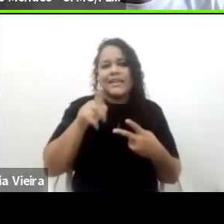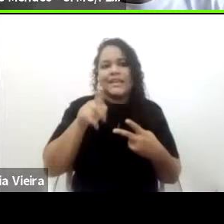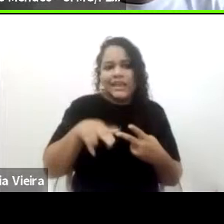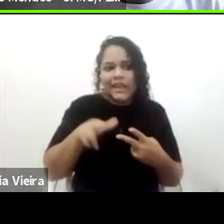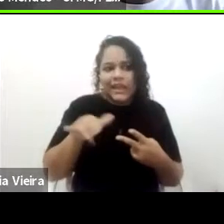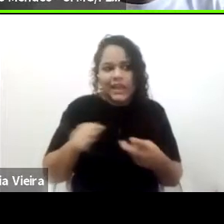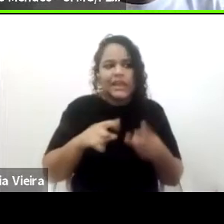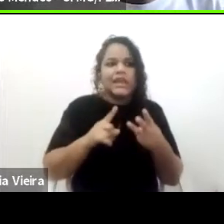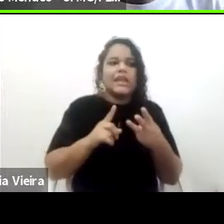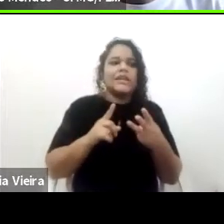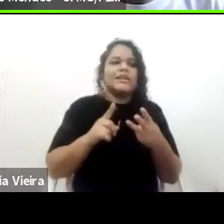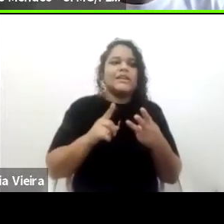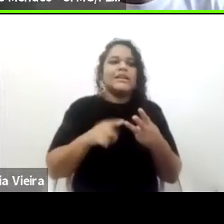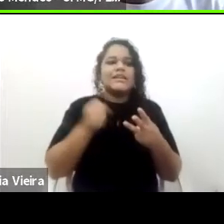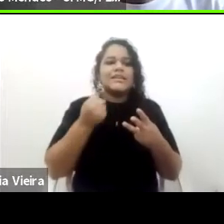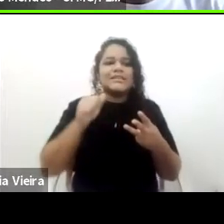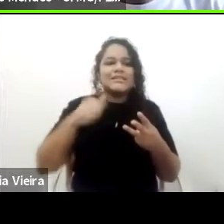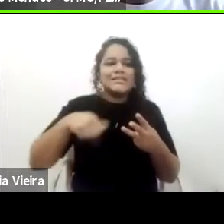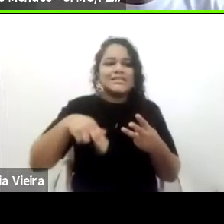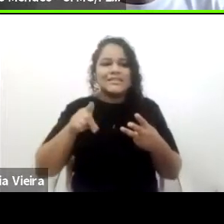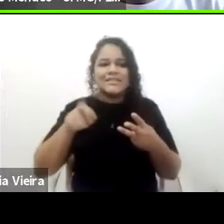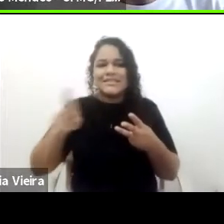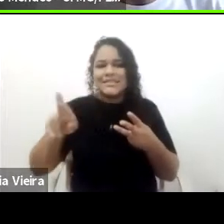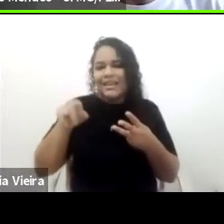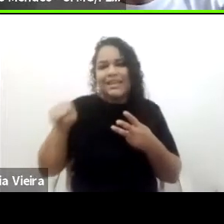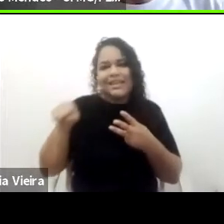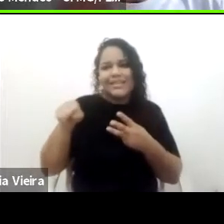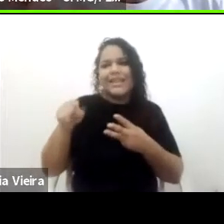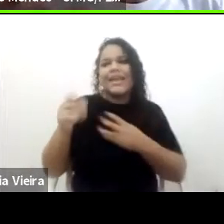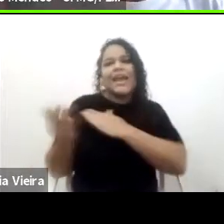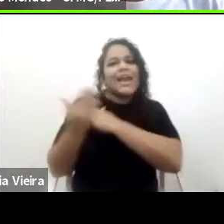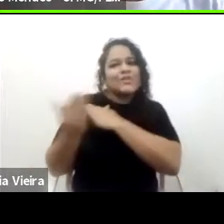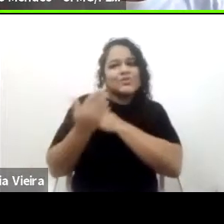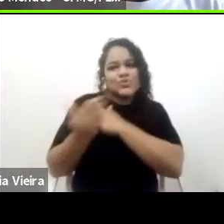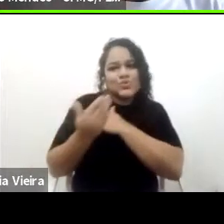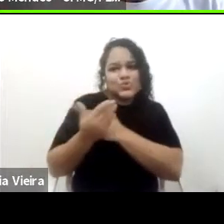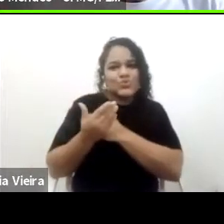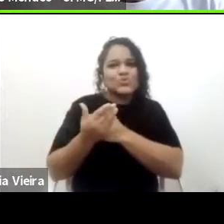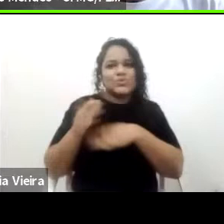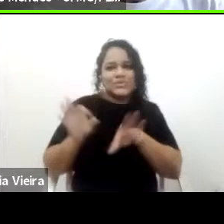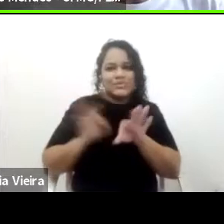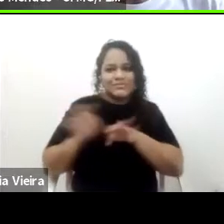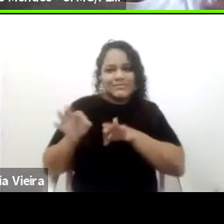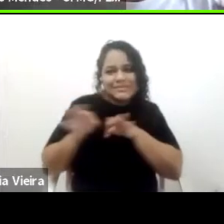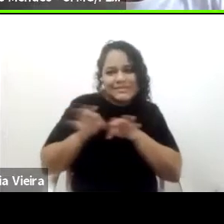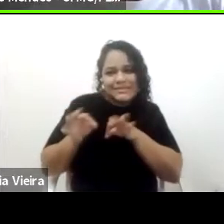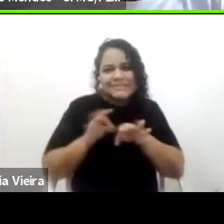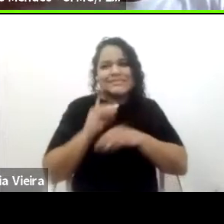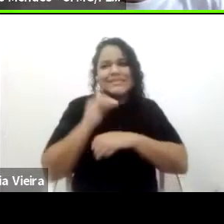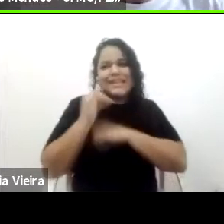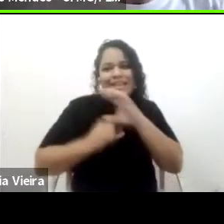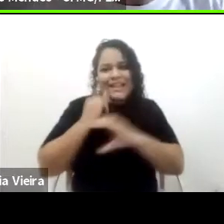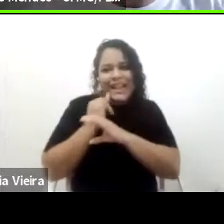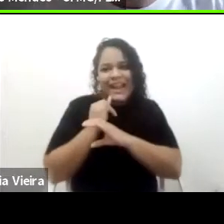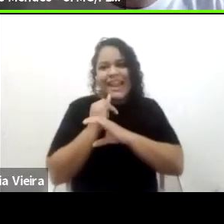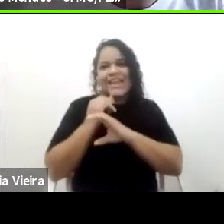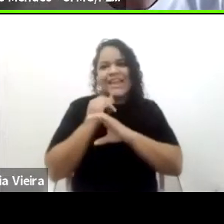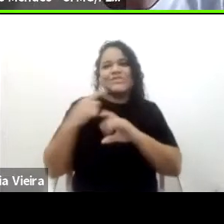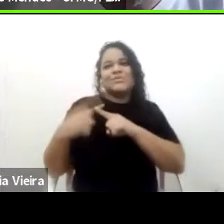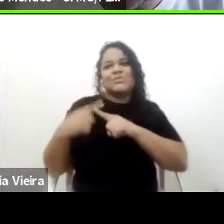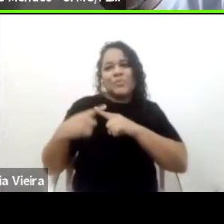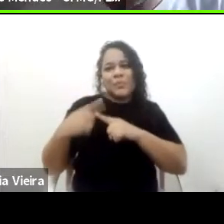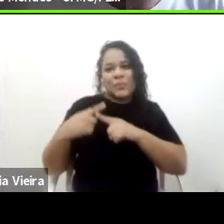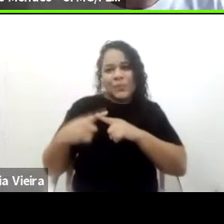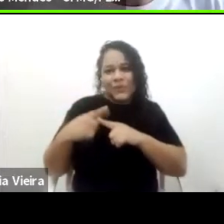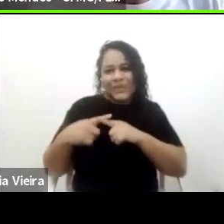participando com a gente aqui desse nosso processo intenso aqui da internet que mostra o quanto a internet também nos